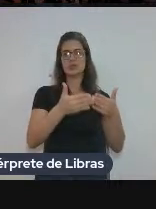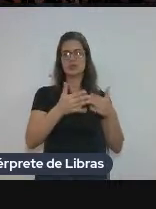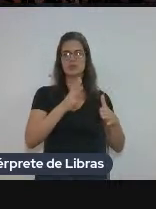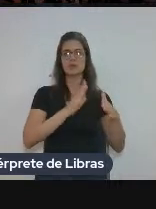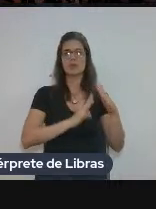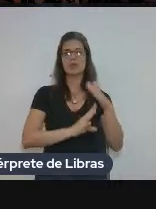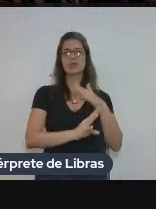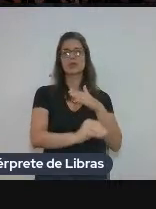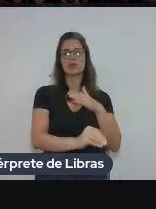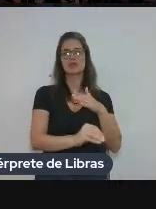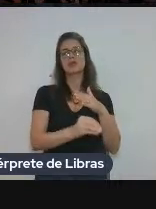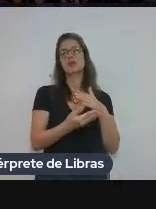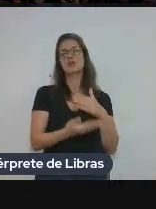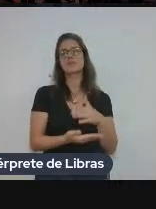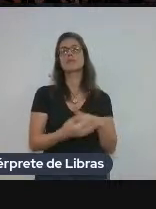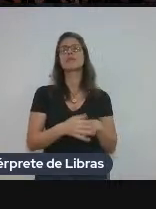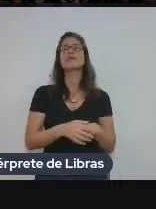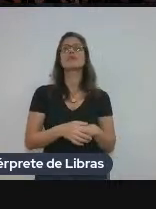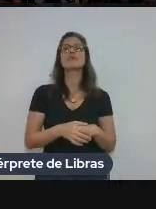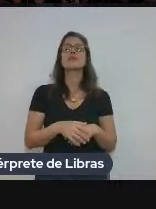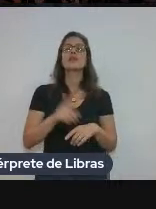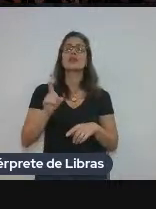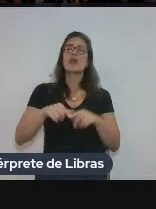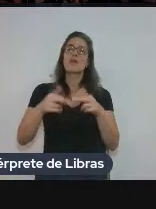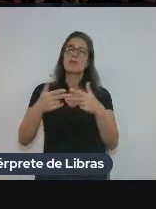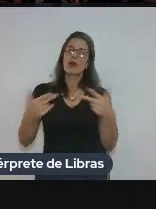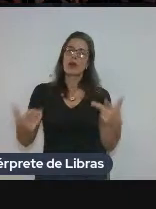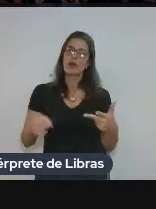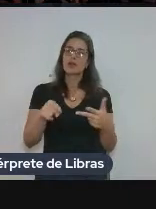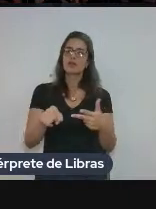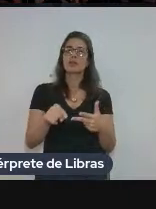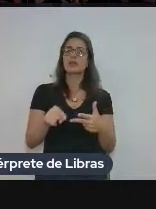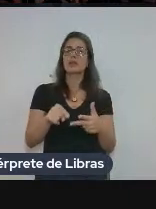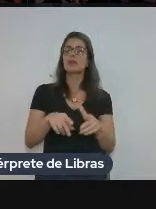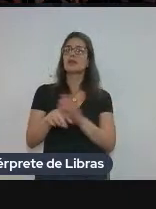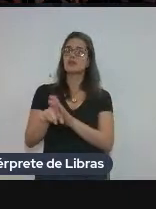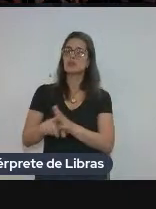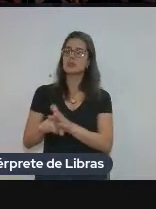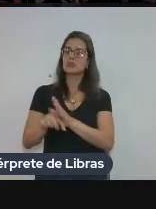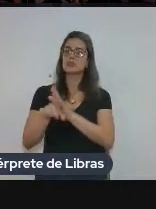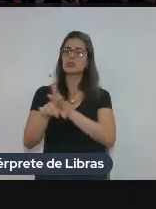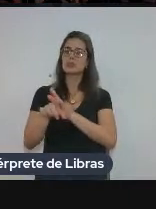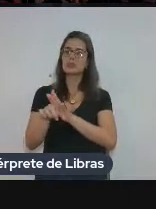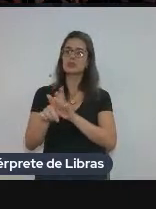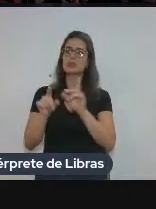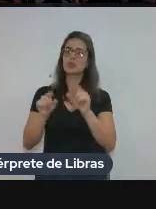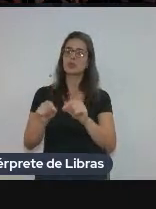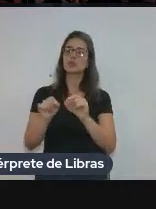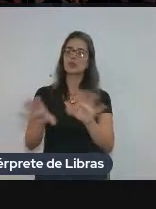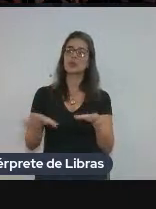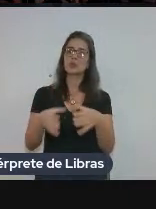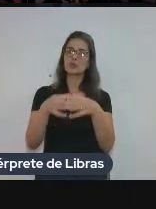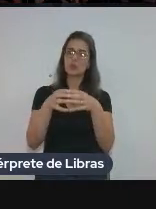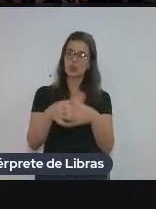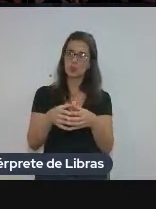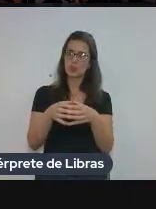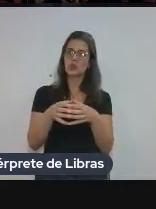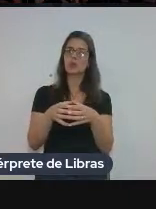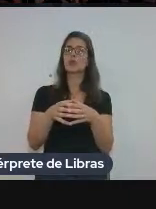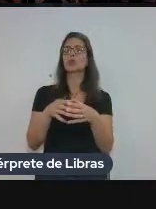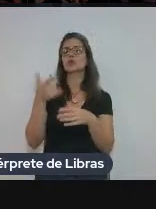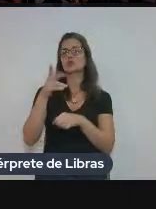refugiados. E esses materiais são os materiais que a Julia está investigando também, Materiais feitos por organizações